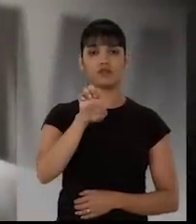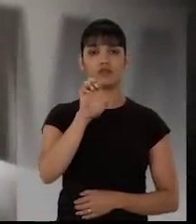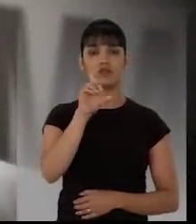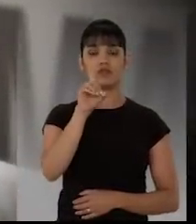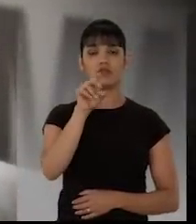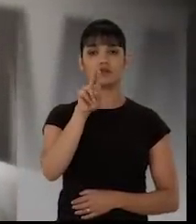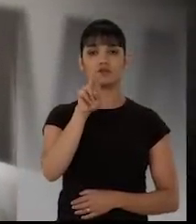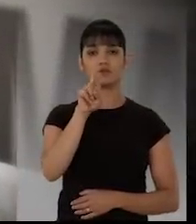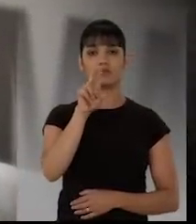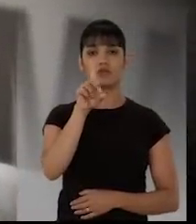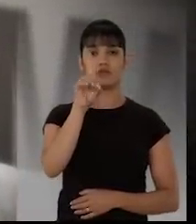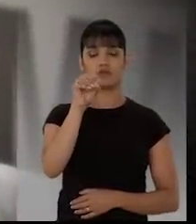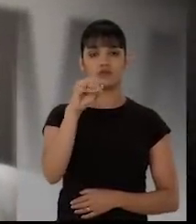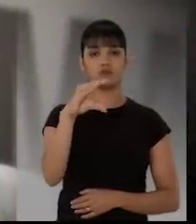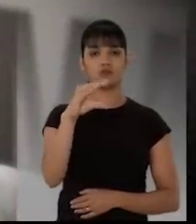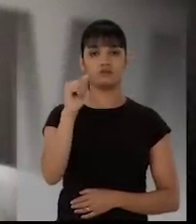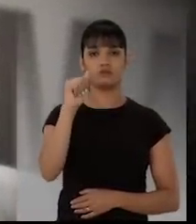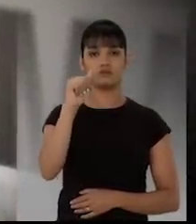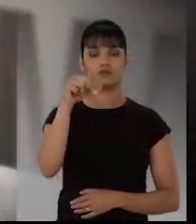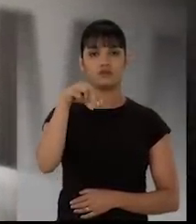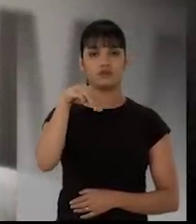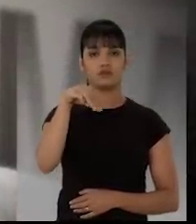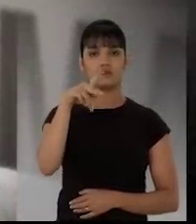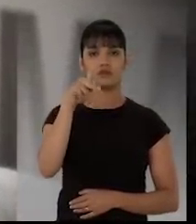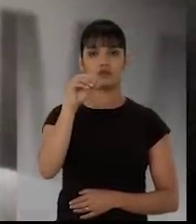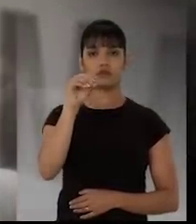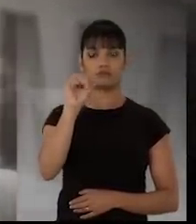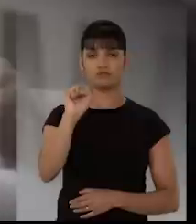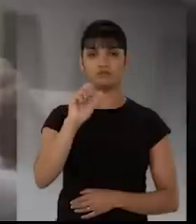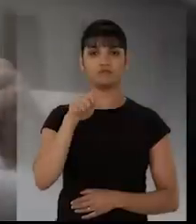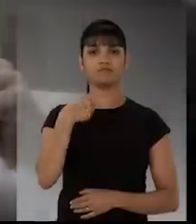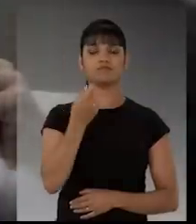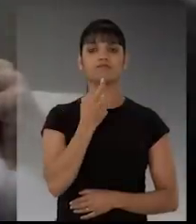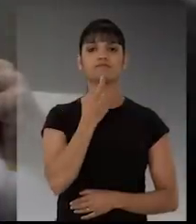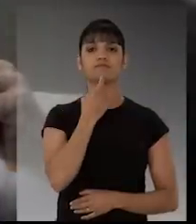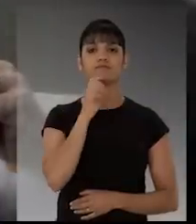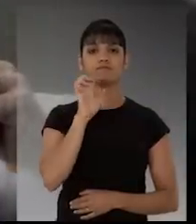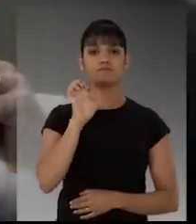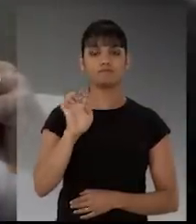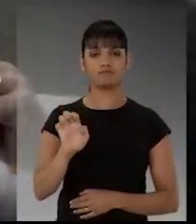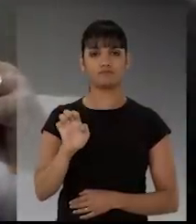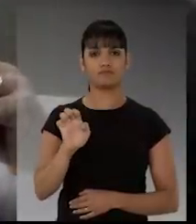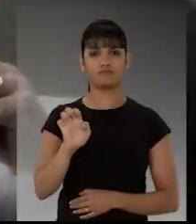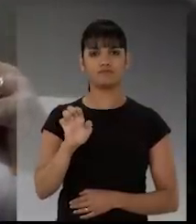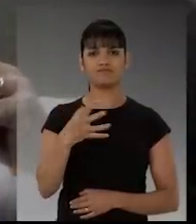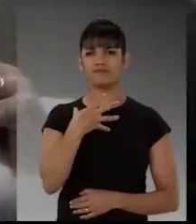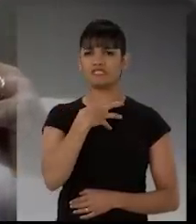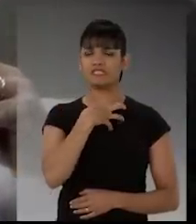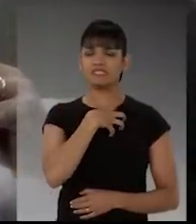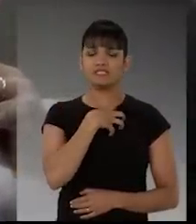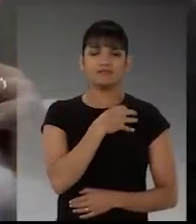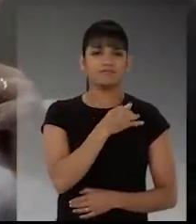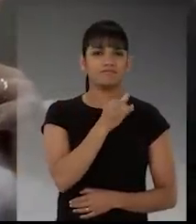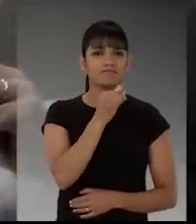Campos é uma tragédia